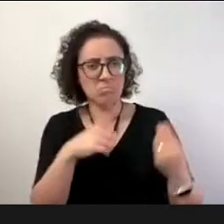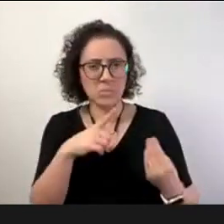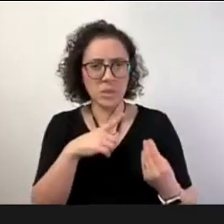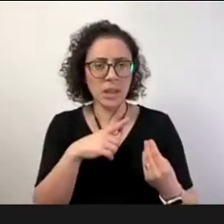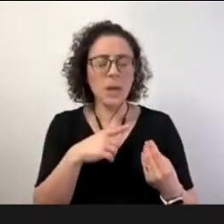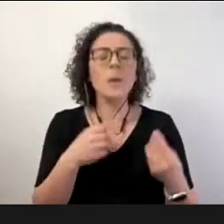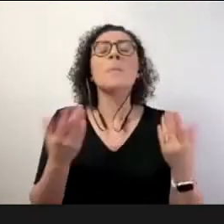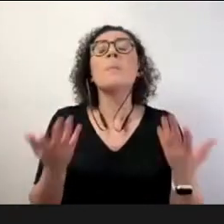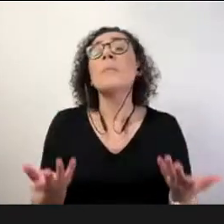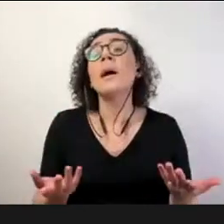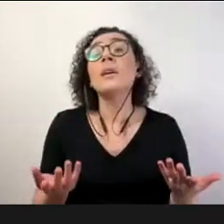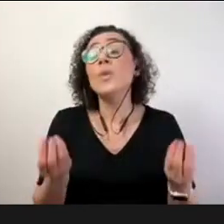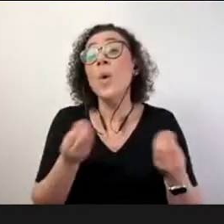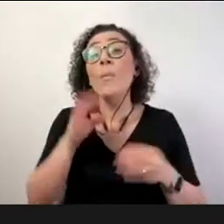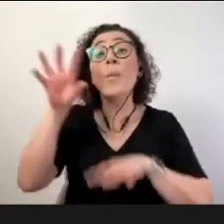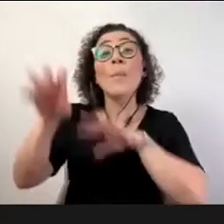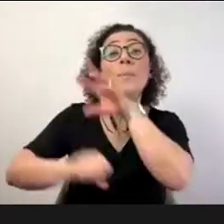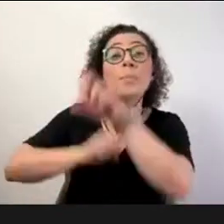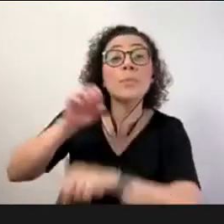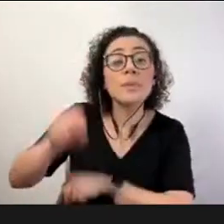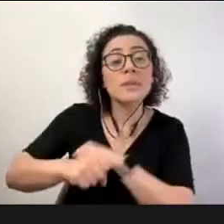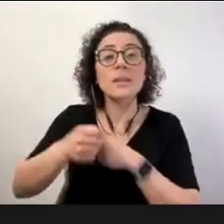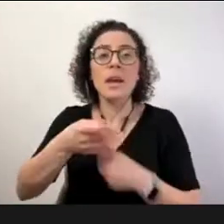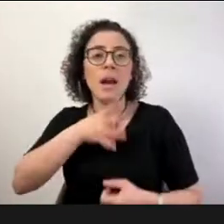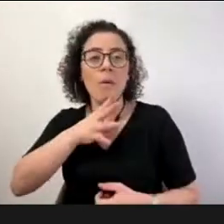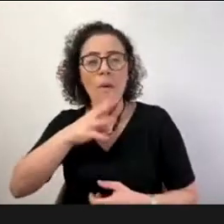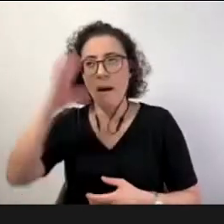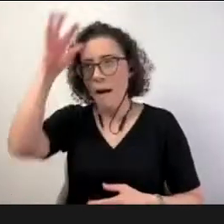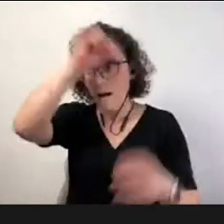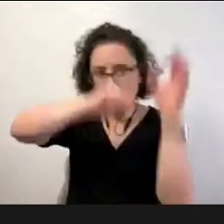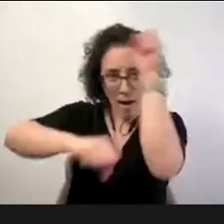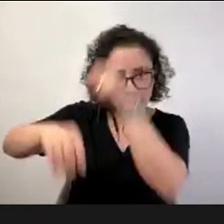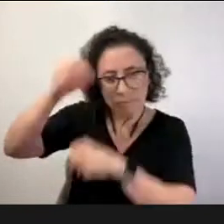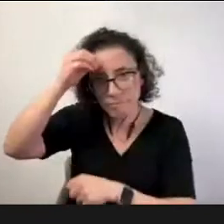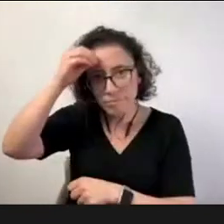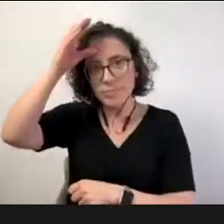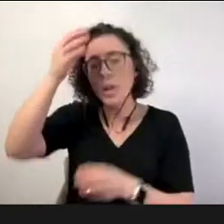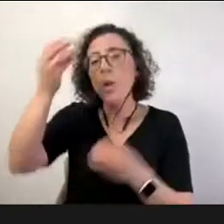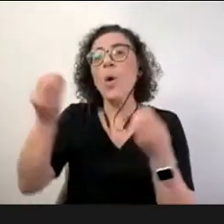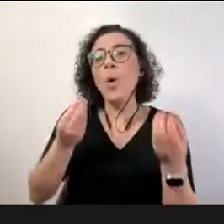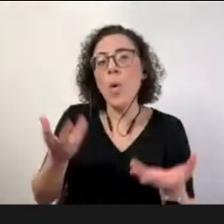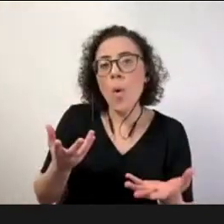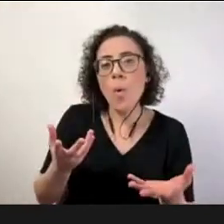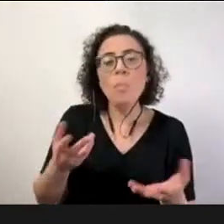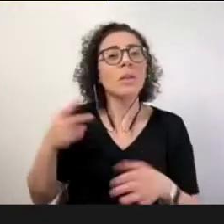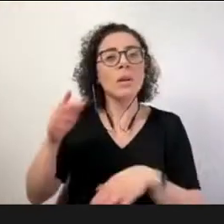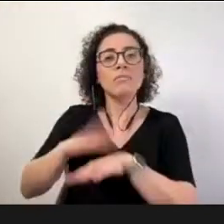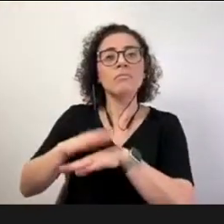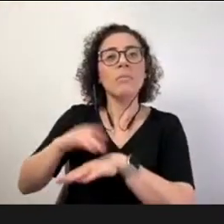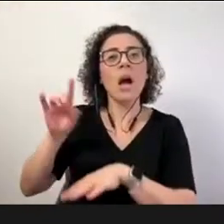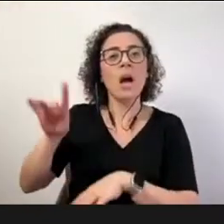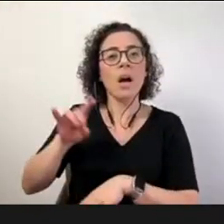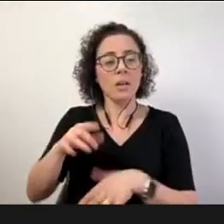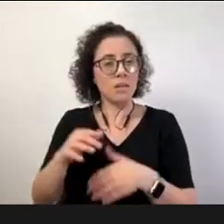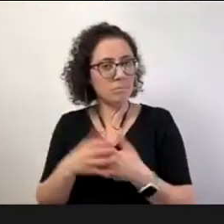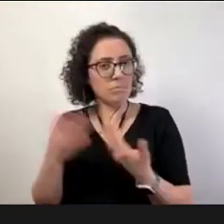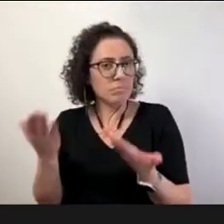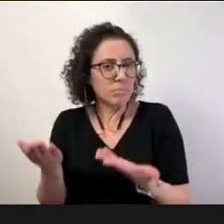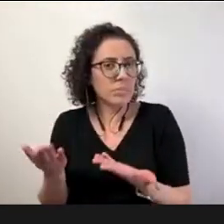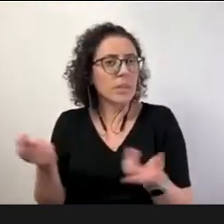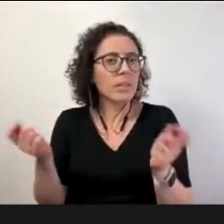informação a gente busca né tá lá disponível então acho que isso faz relação direta aí com as urgências né da escola que a gente tem claro que isso também